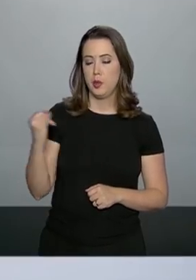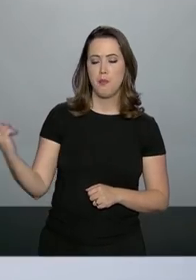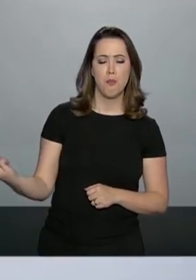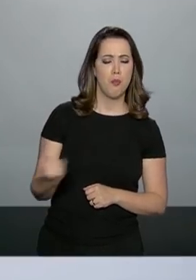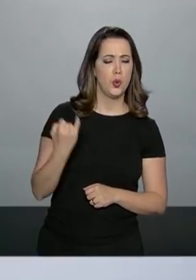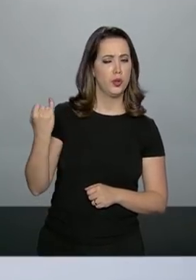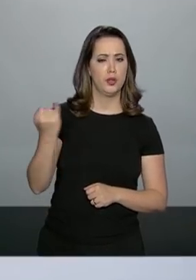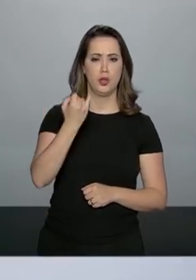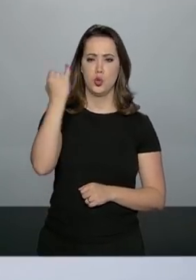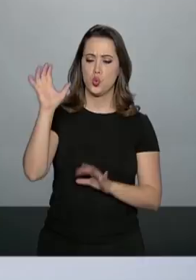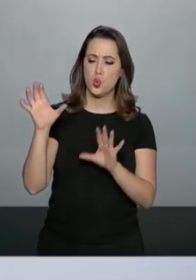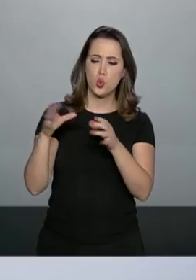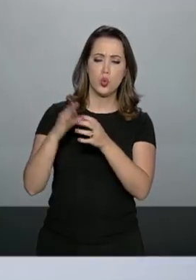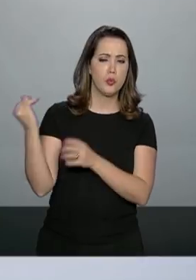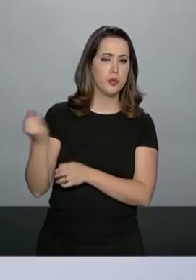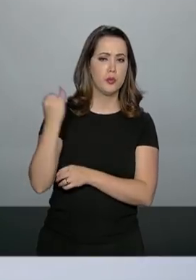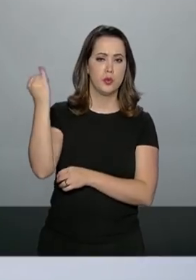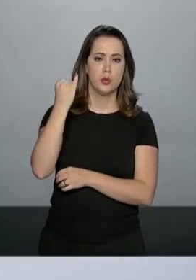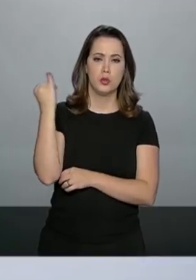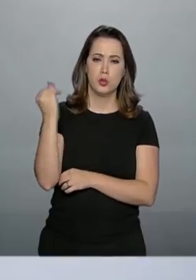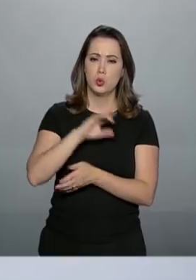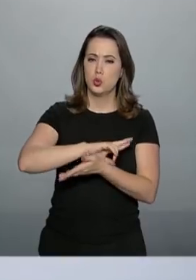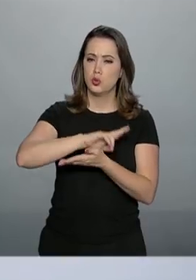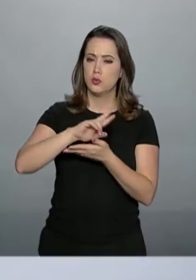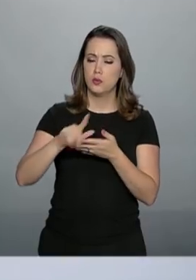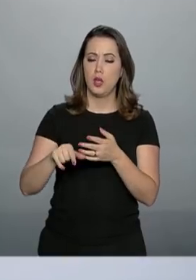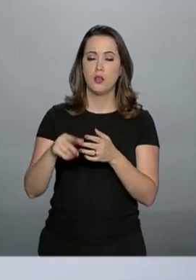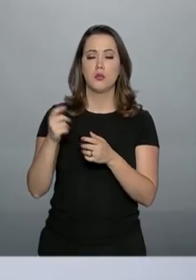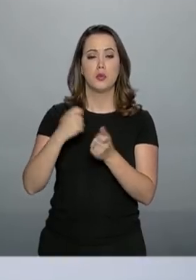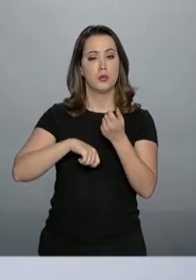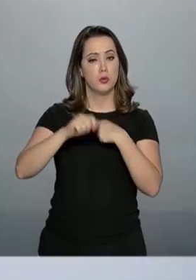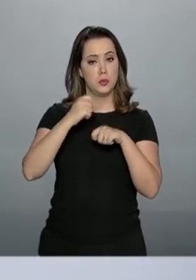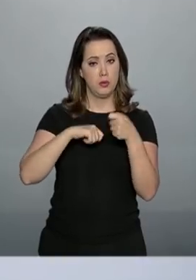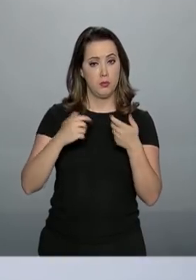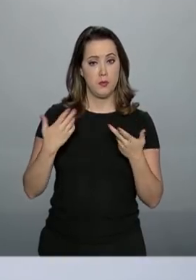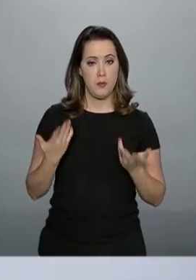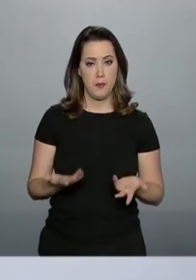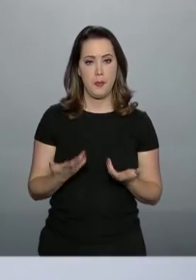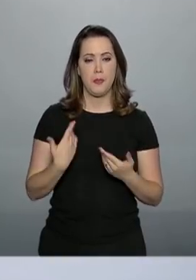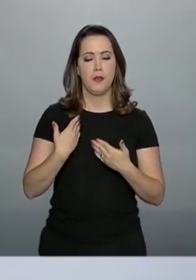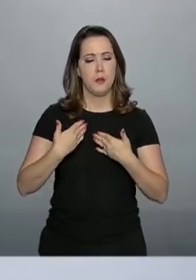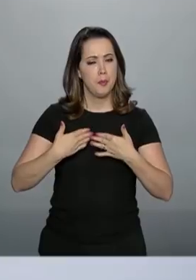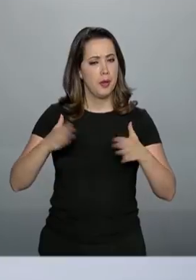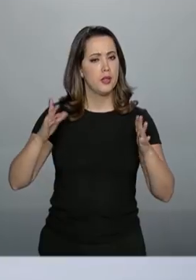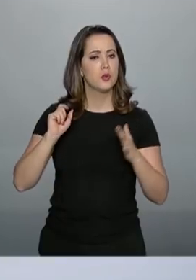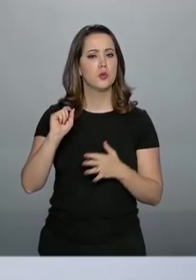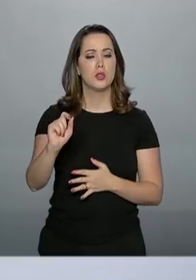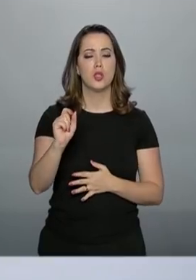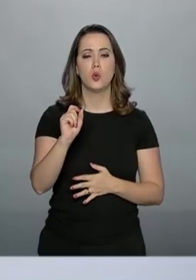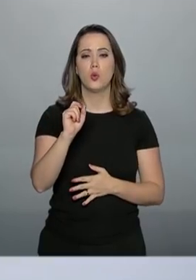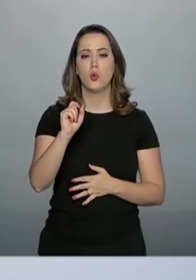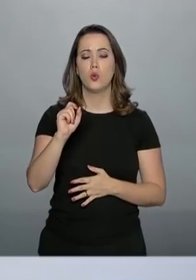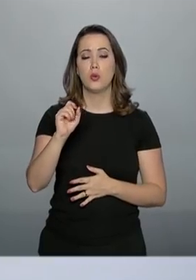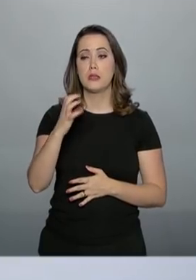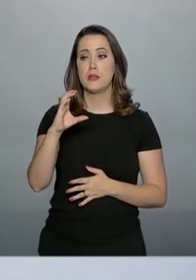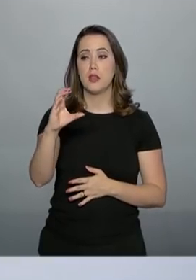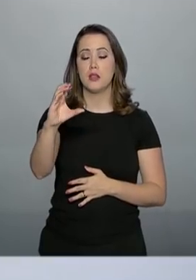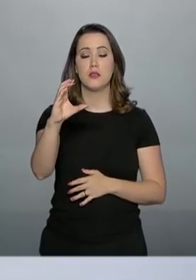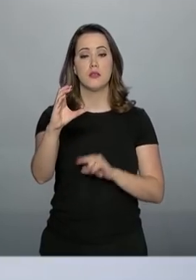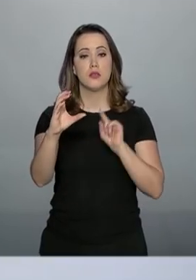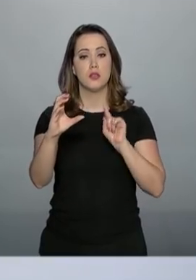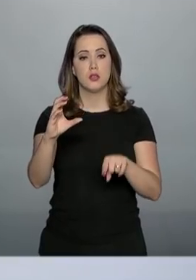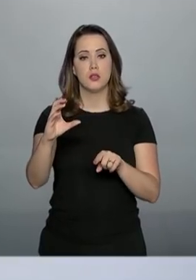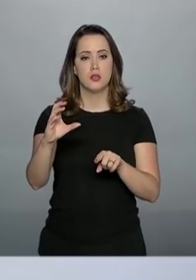econômico que tem efeitos multiplicadores. Um setor que rompe a fronteira do conhecimento científico